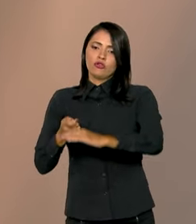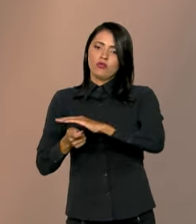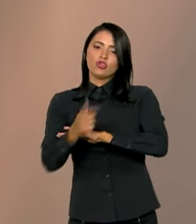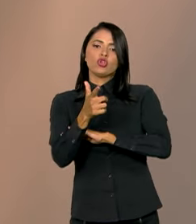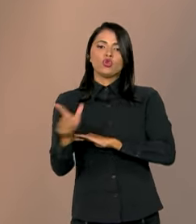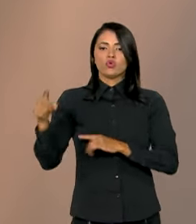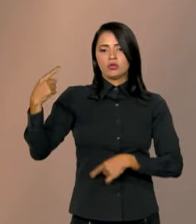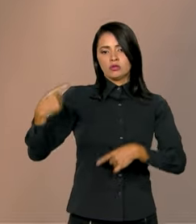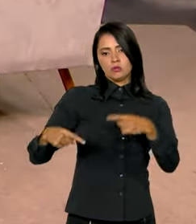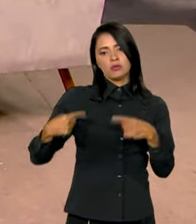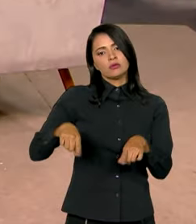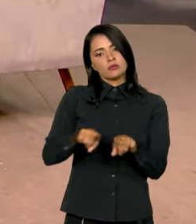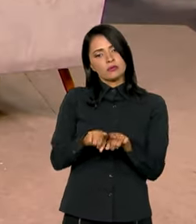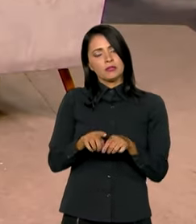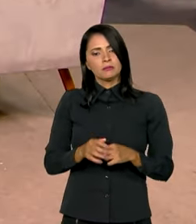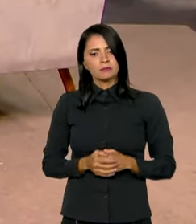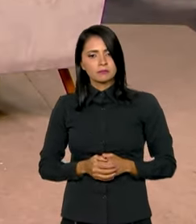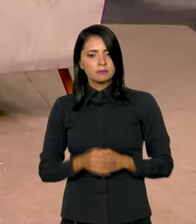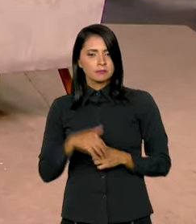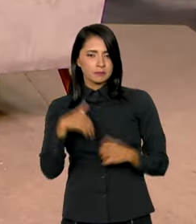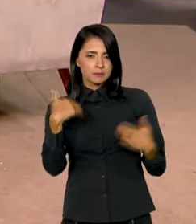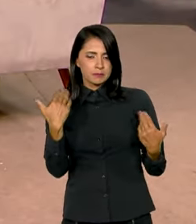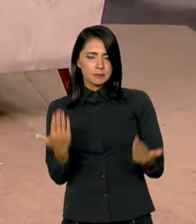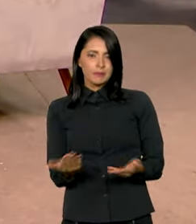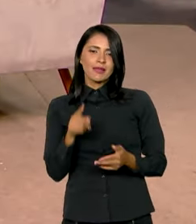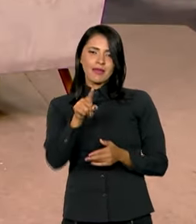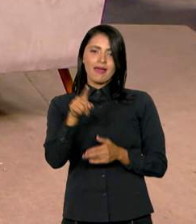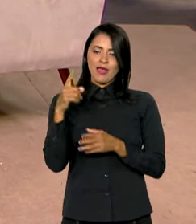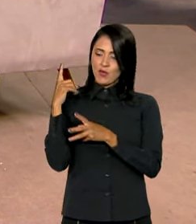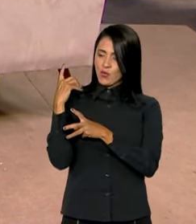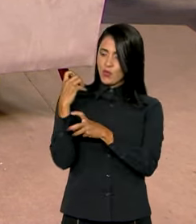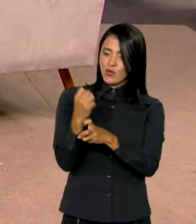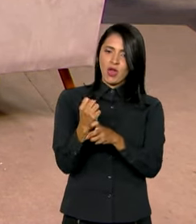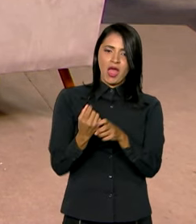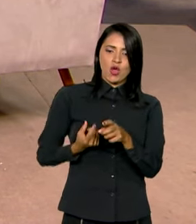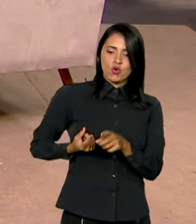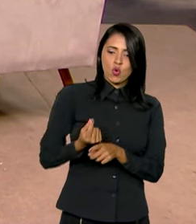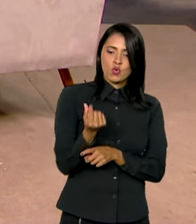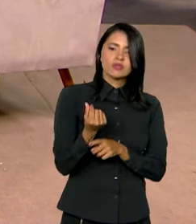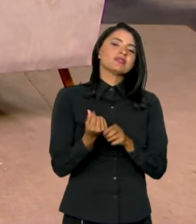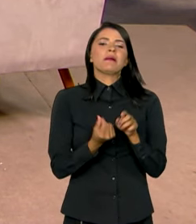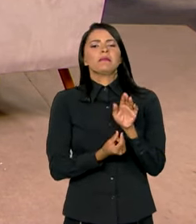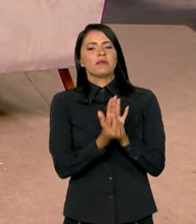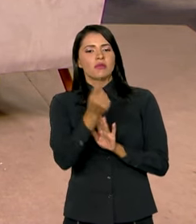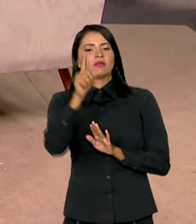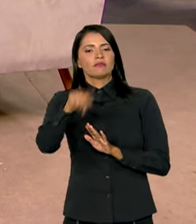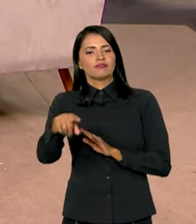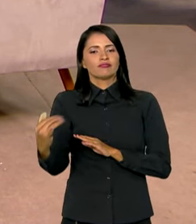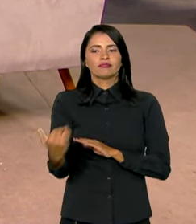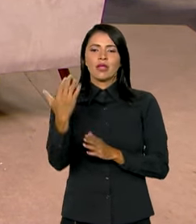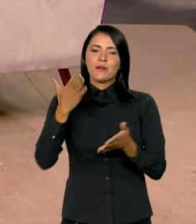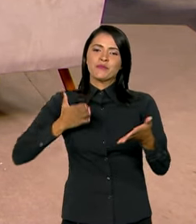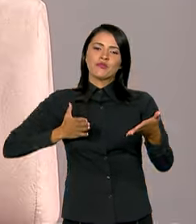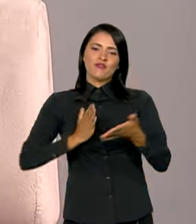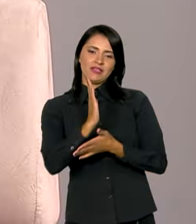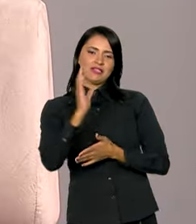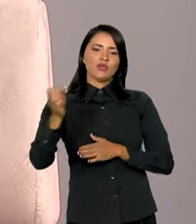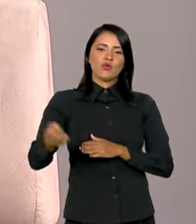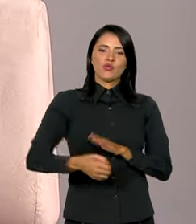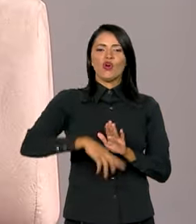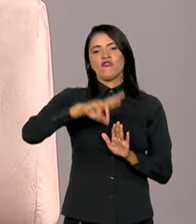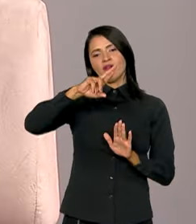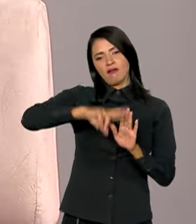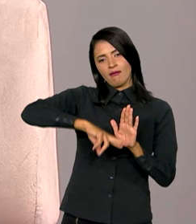outras políticas públicas. Para conduzir todo esse orçamento, foi muito importante a aprovação da nova regra fiscal.